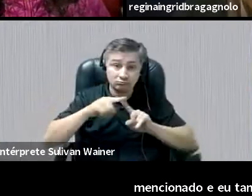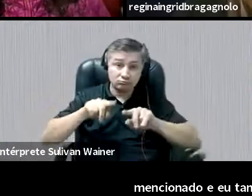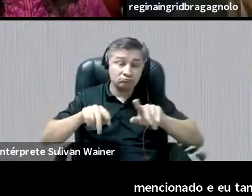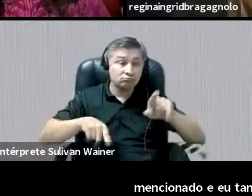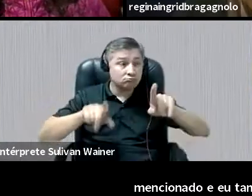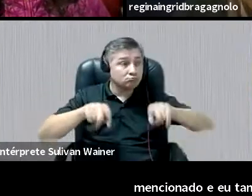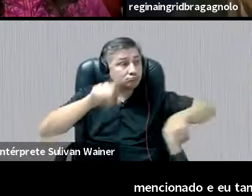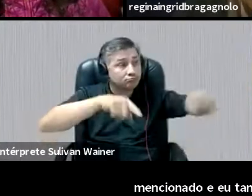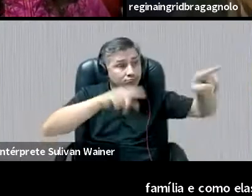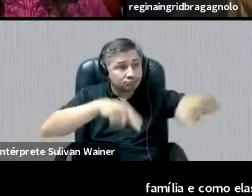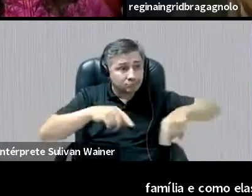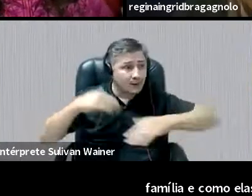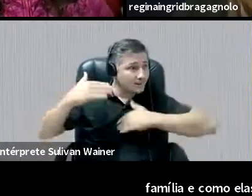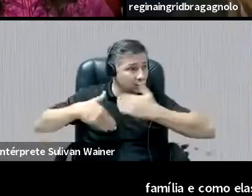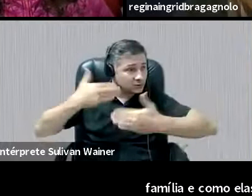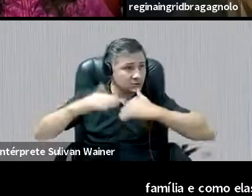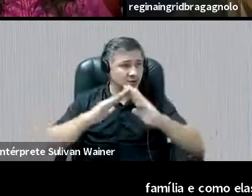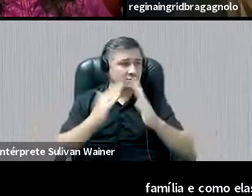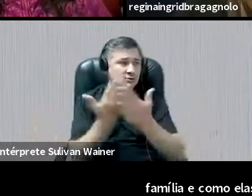escolarização,